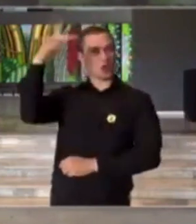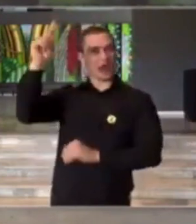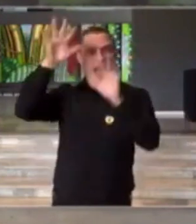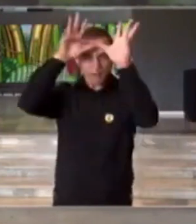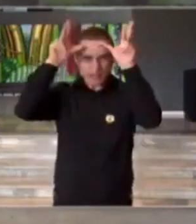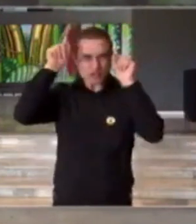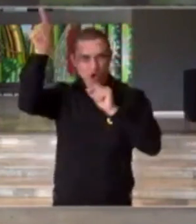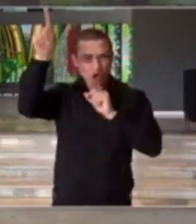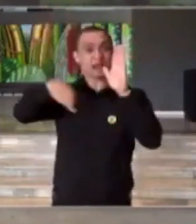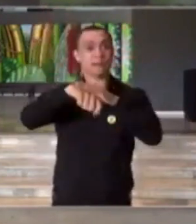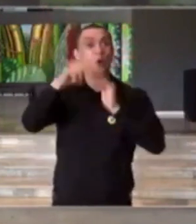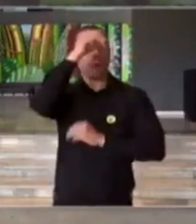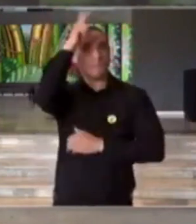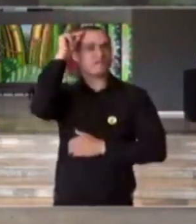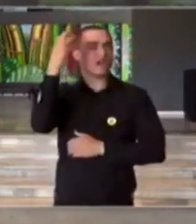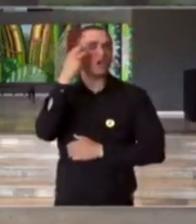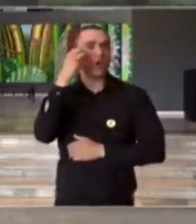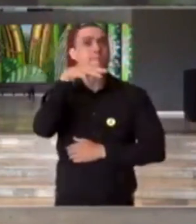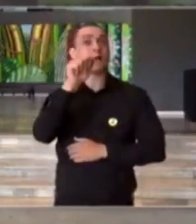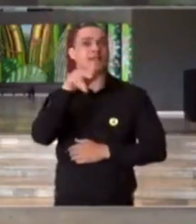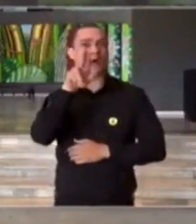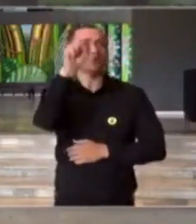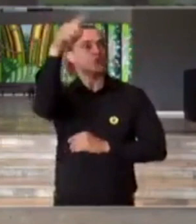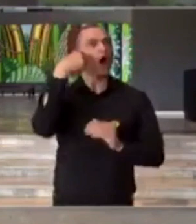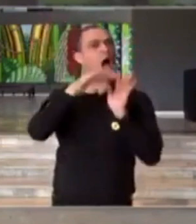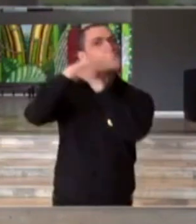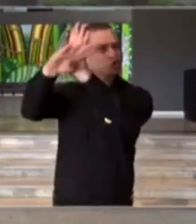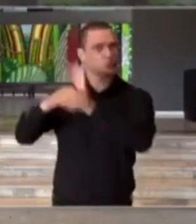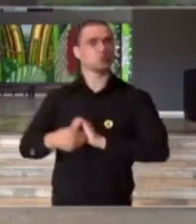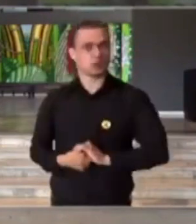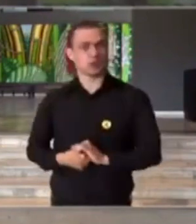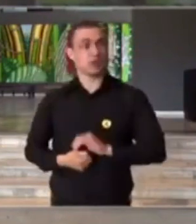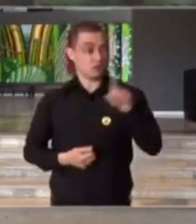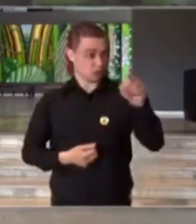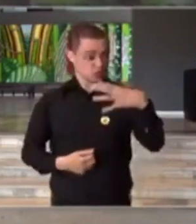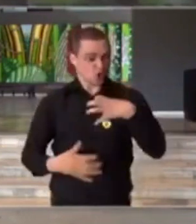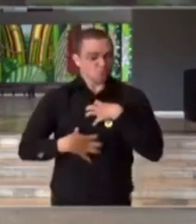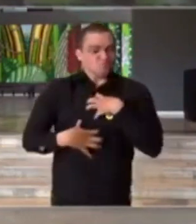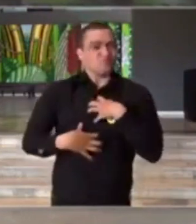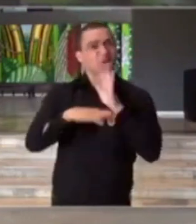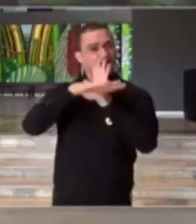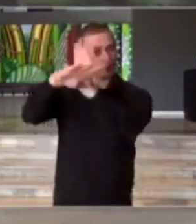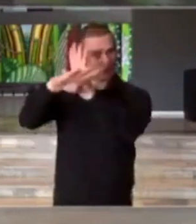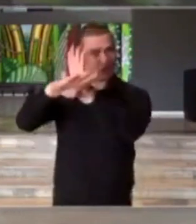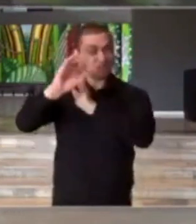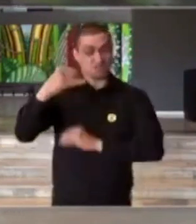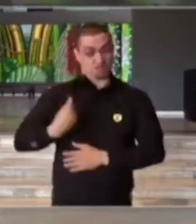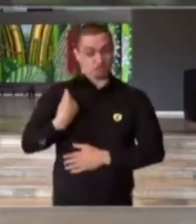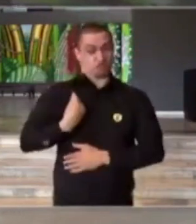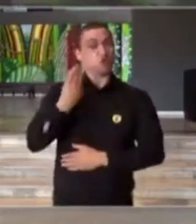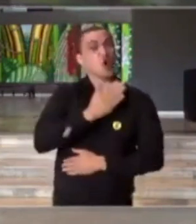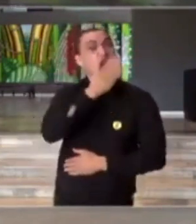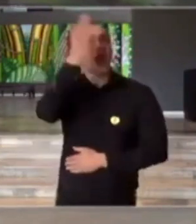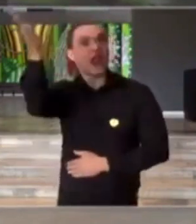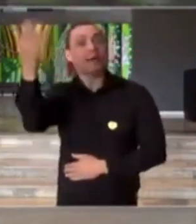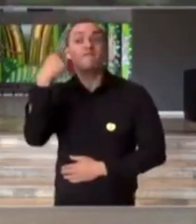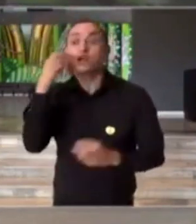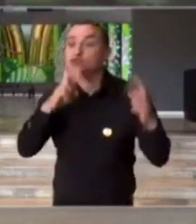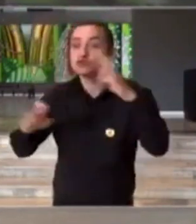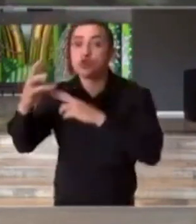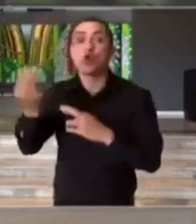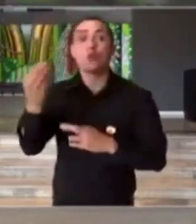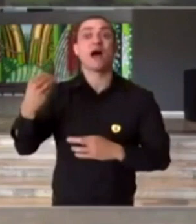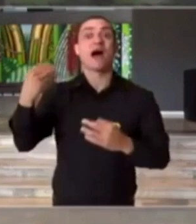Amazonas e o prefeito da cidade de Manaus, no mínimo, sendo solidário e estando presente para ver a